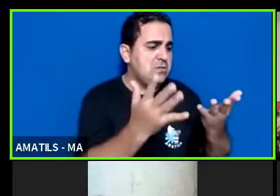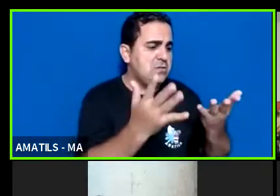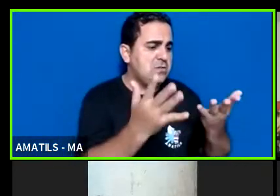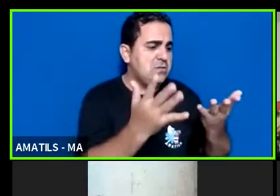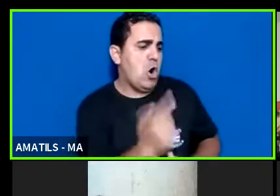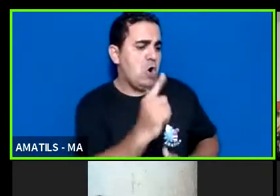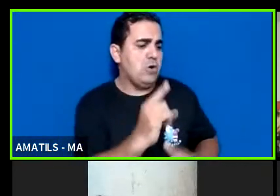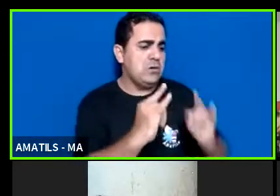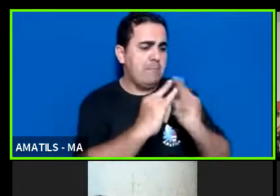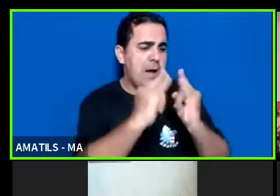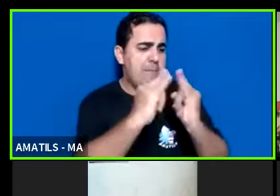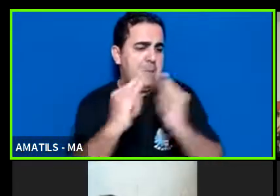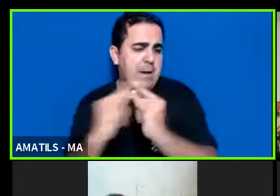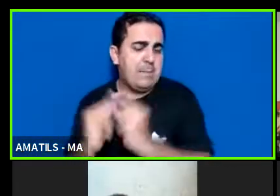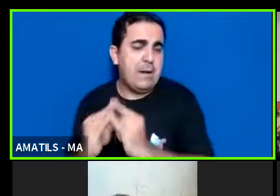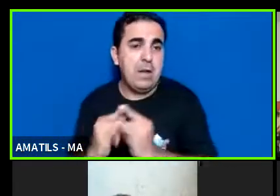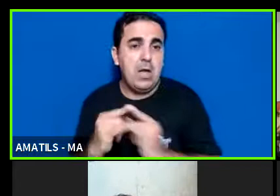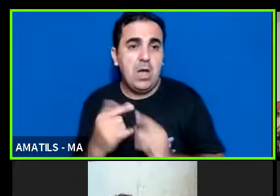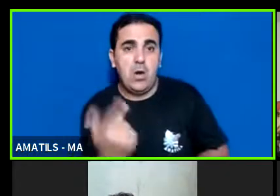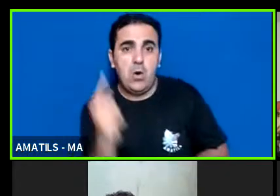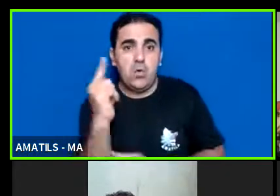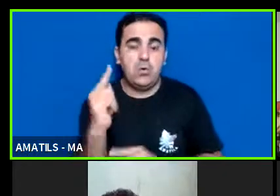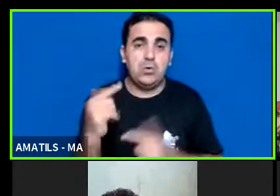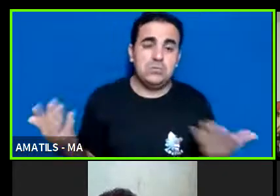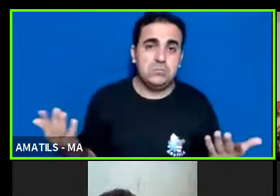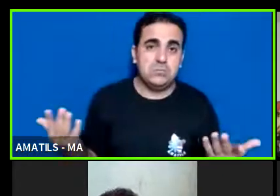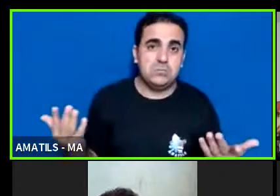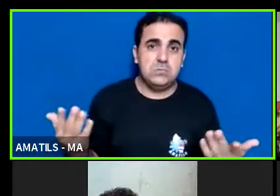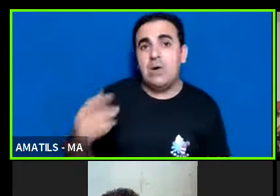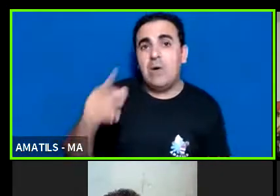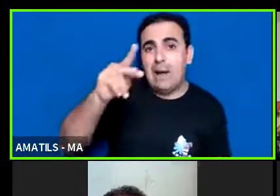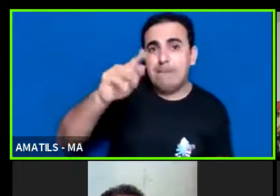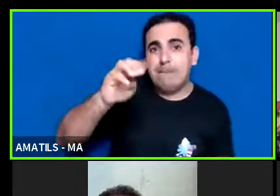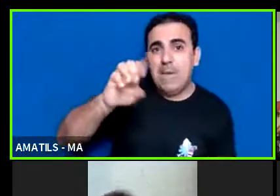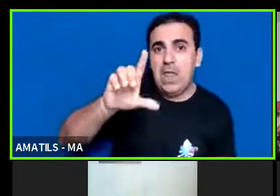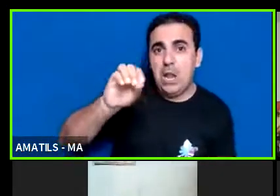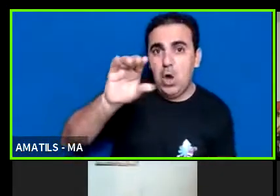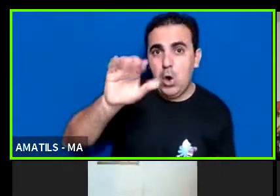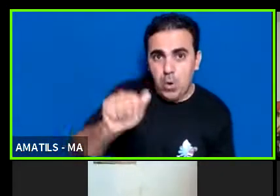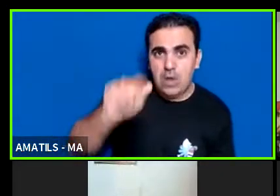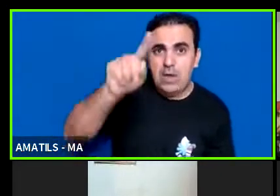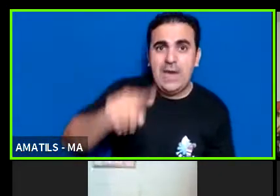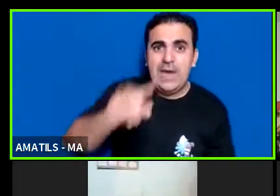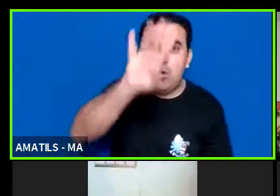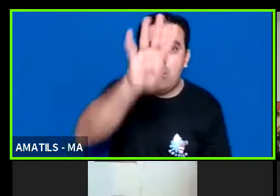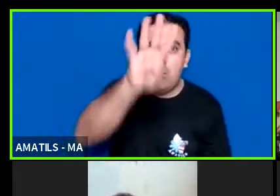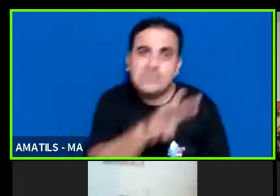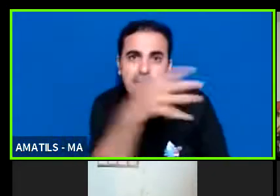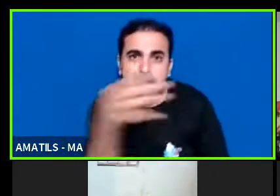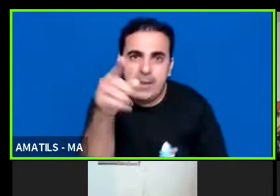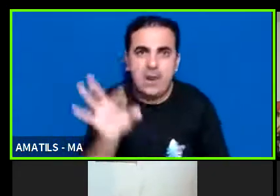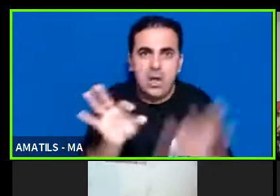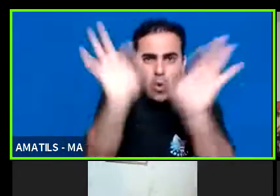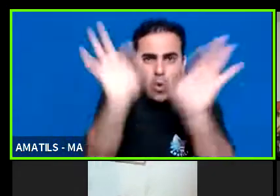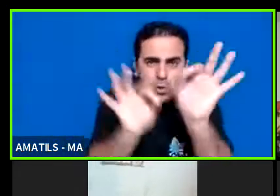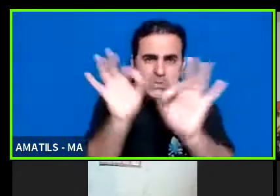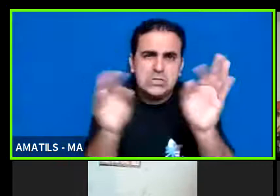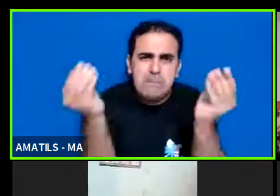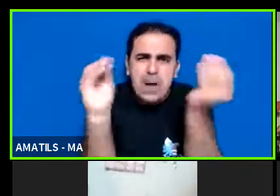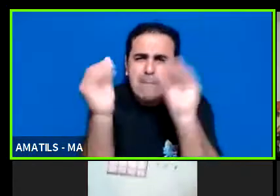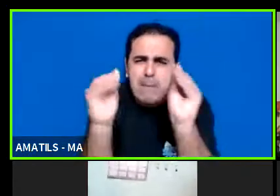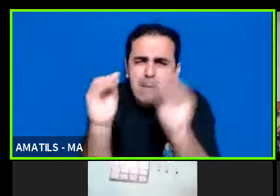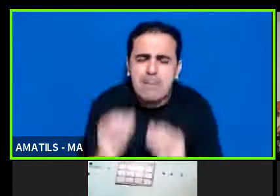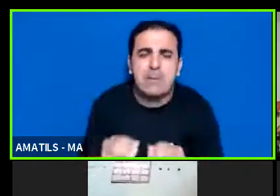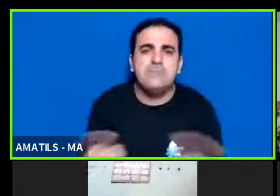qualquer outra ação então apelou ela indica isso é importante que vocês saibam eu tenho esse